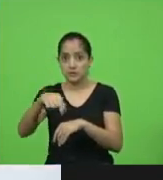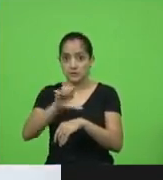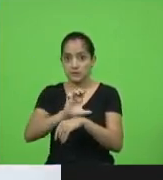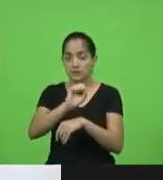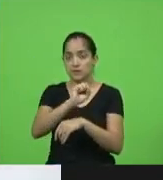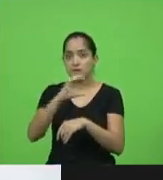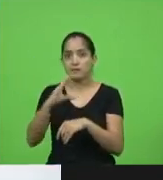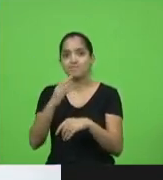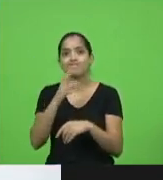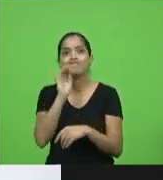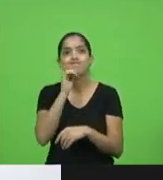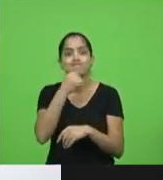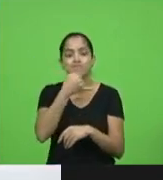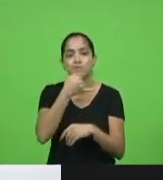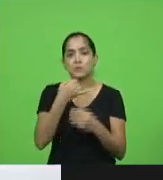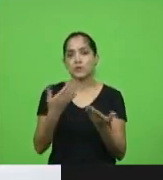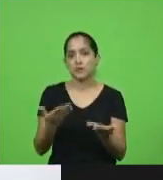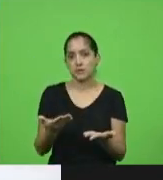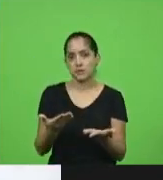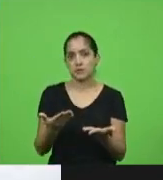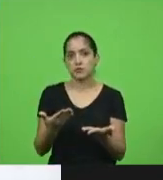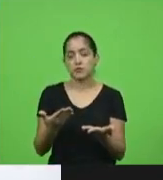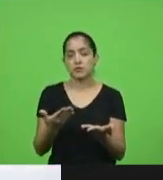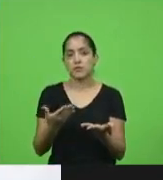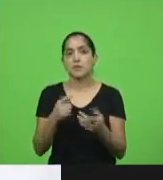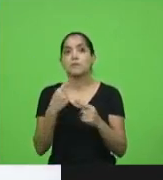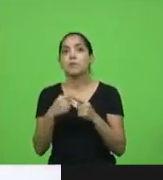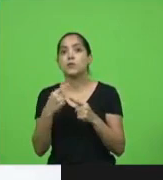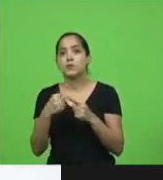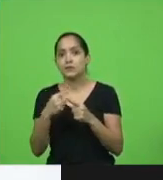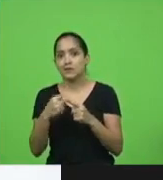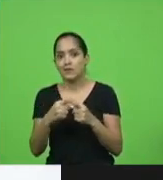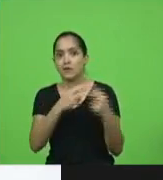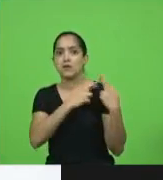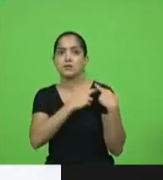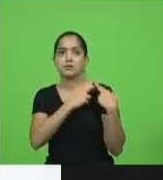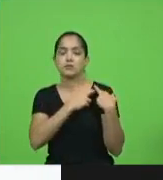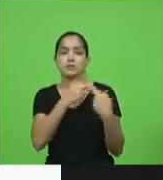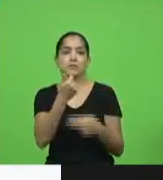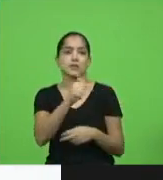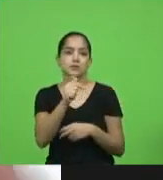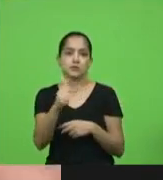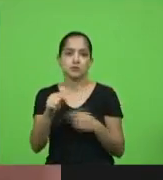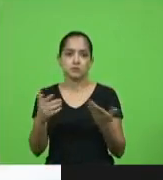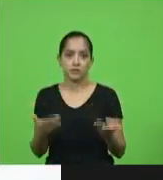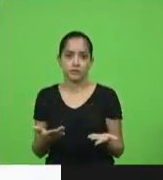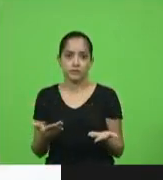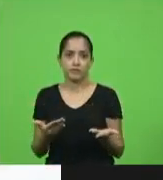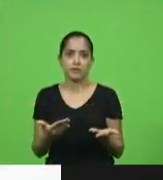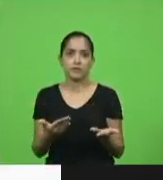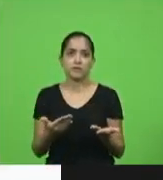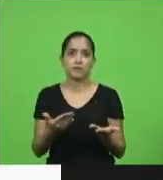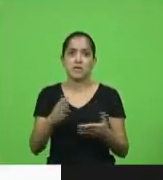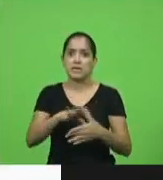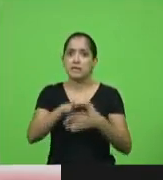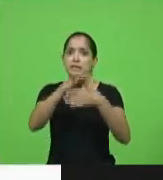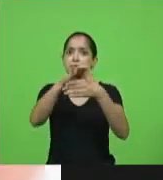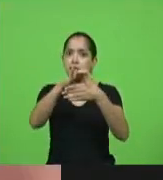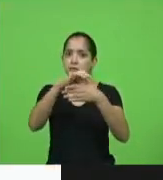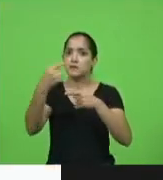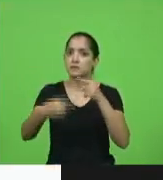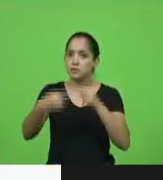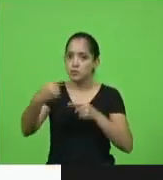muito triste e é fruto da irresponsabilidade de lideranças políticas